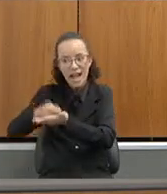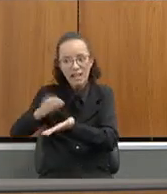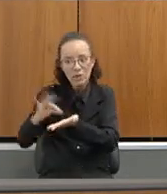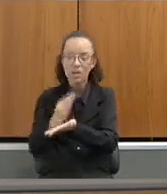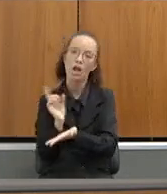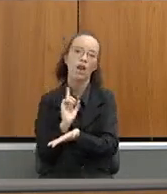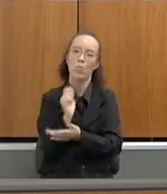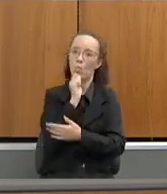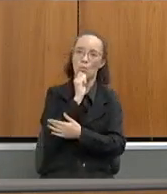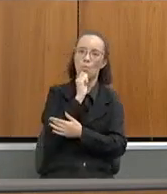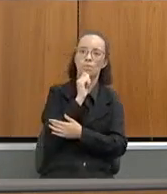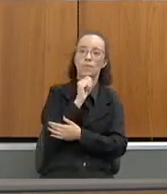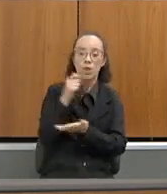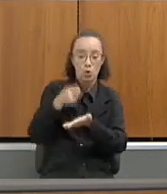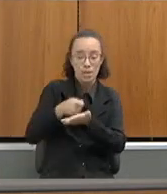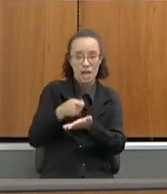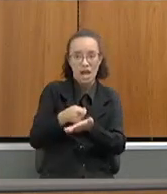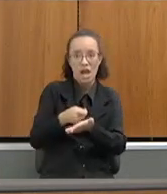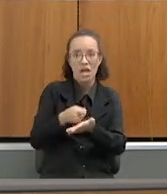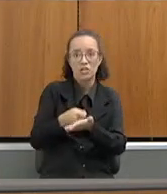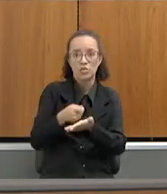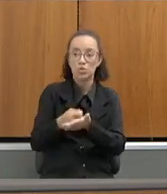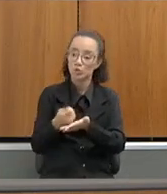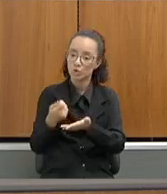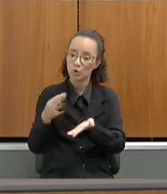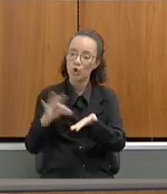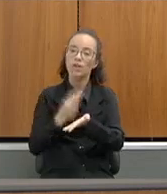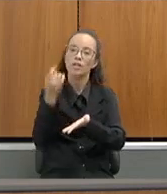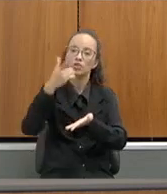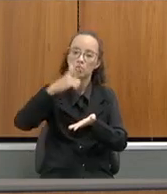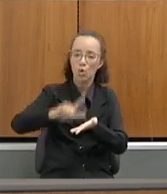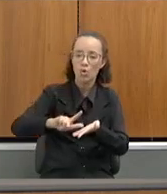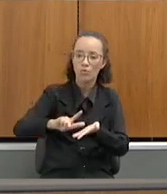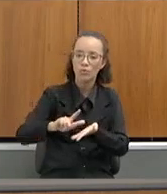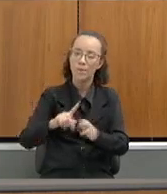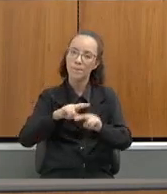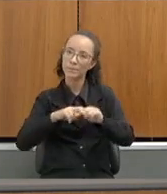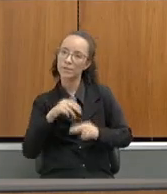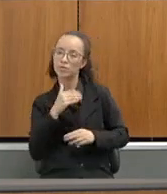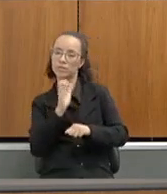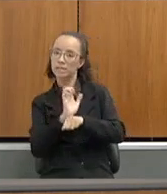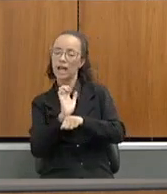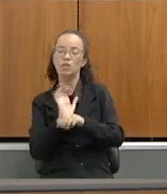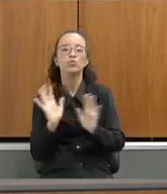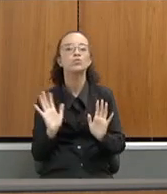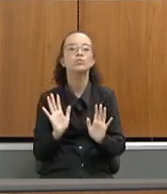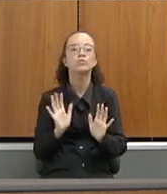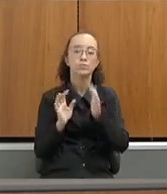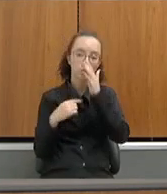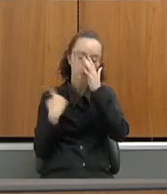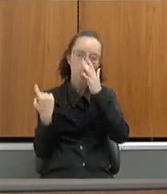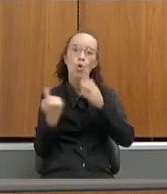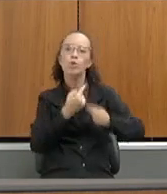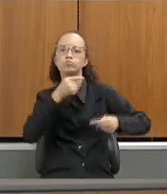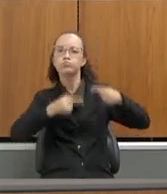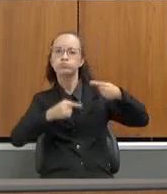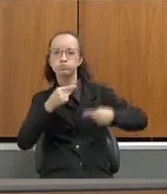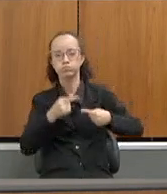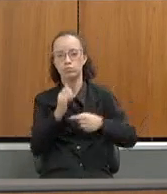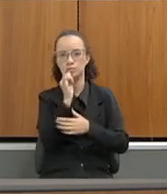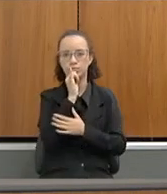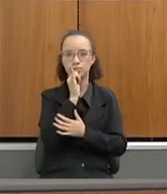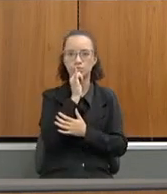Aliás, ele nem pode ser obrigado a fazer a recontratação de servidor contratado pelo Estado. Nós tivemos a oportunidade de fazer uma discussão aqui, por exemplo,